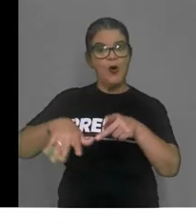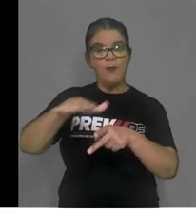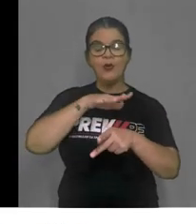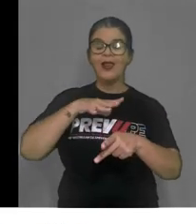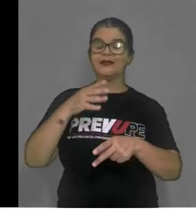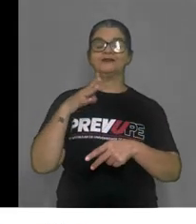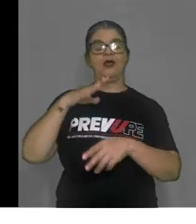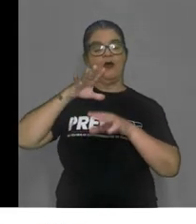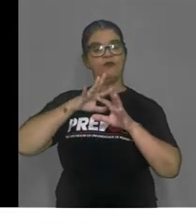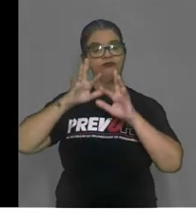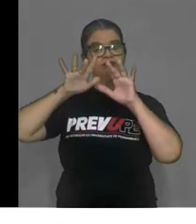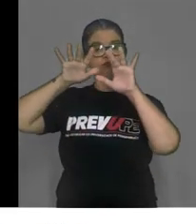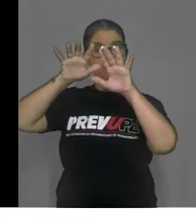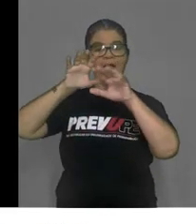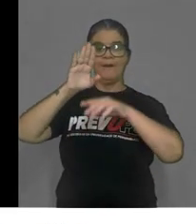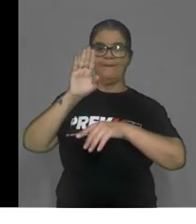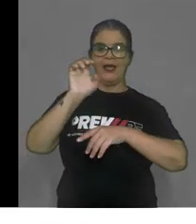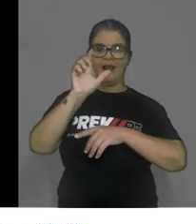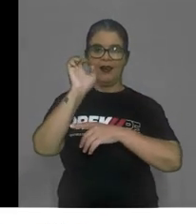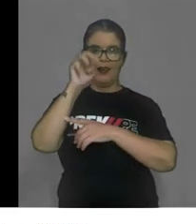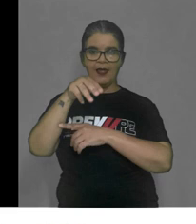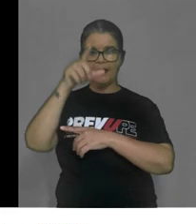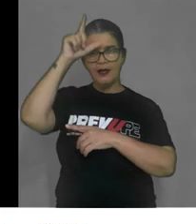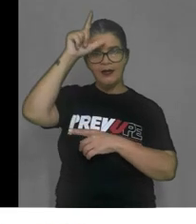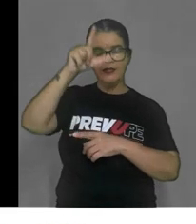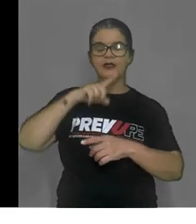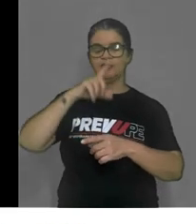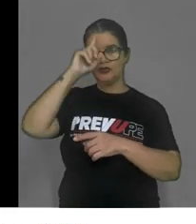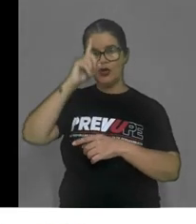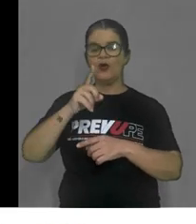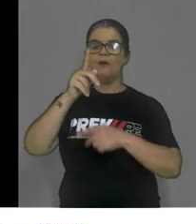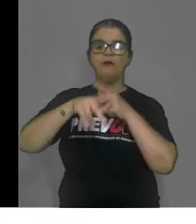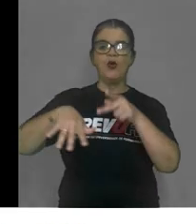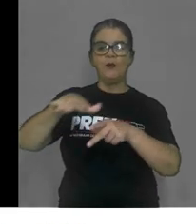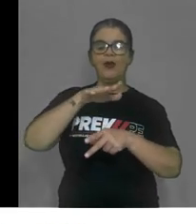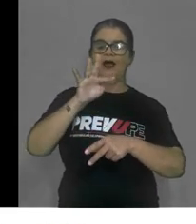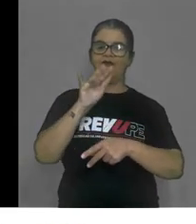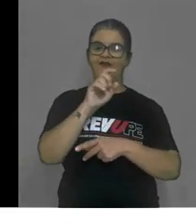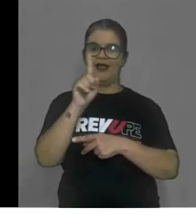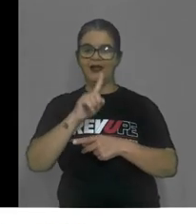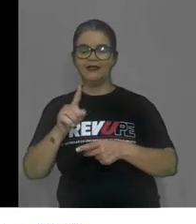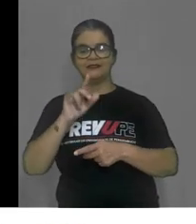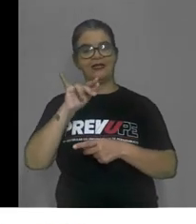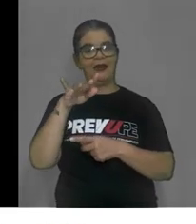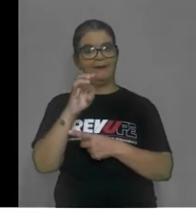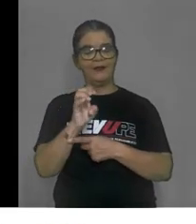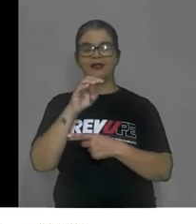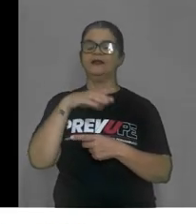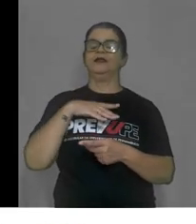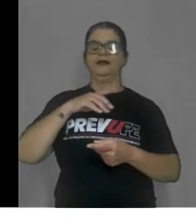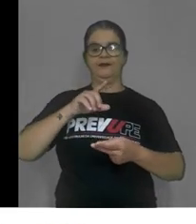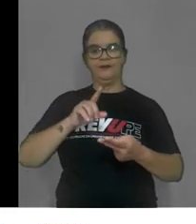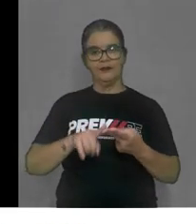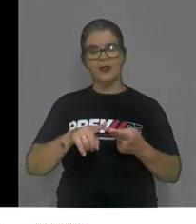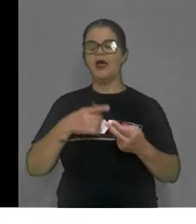sob o comando dos líderes populares como Félix Clemente Moucher. A